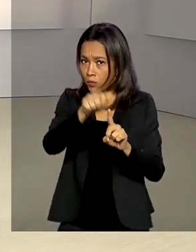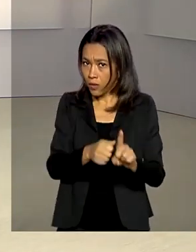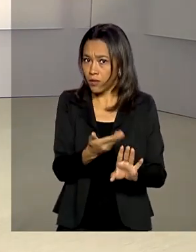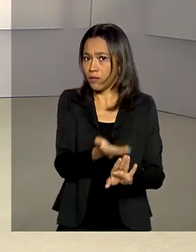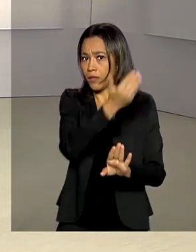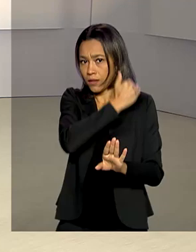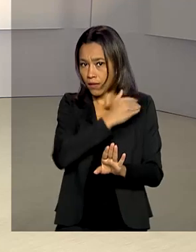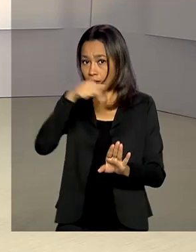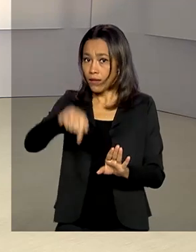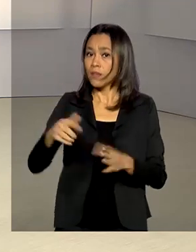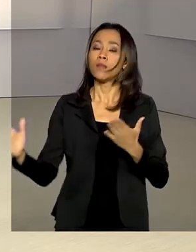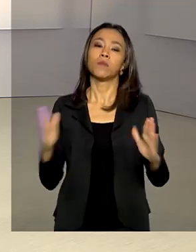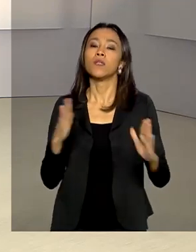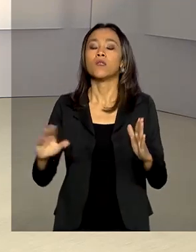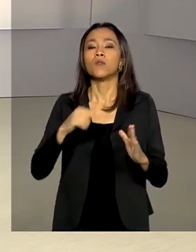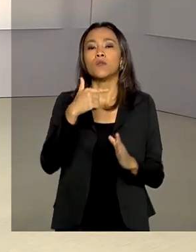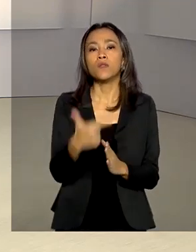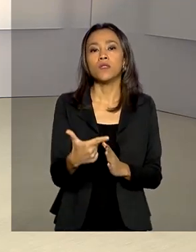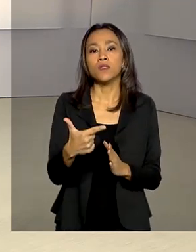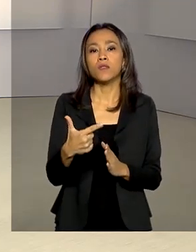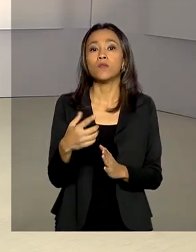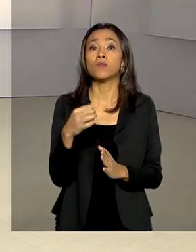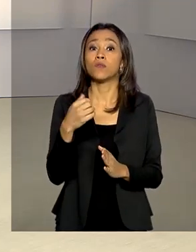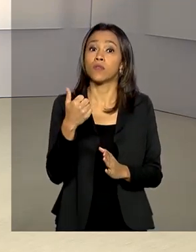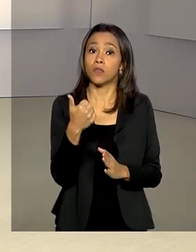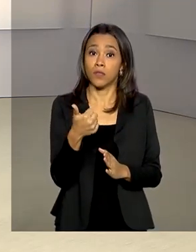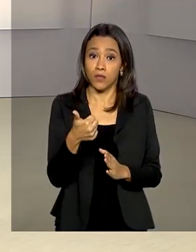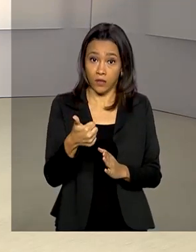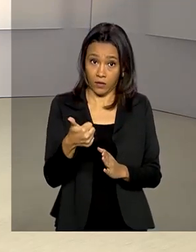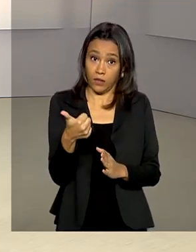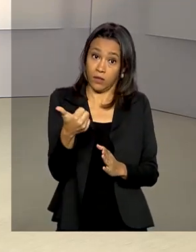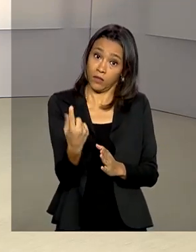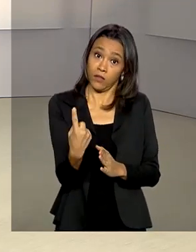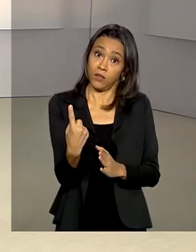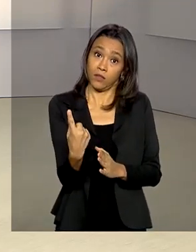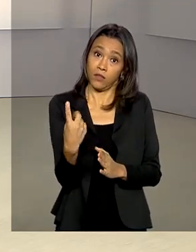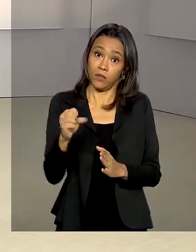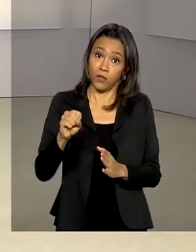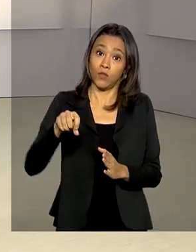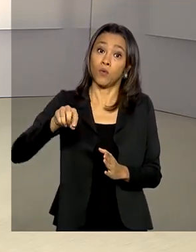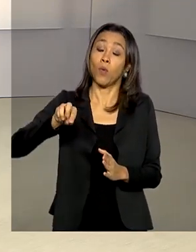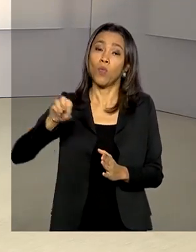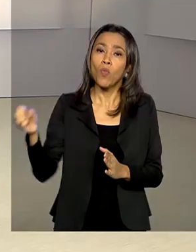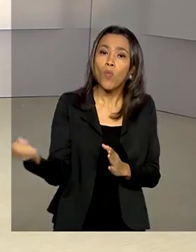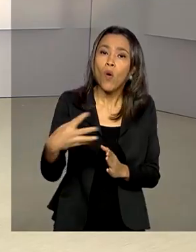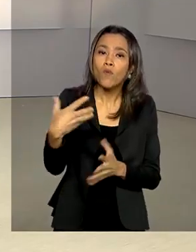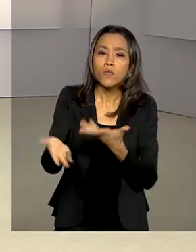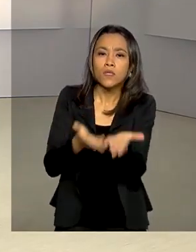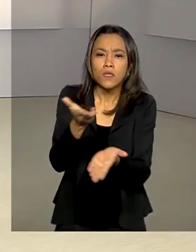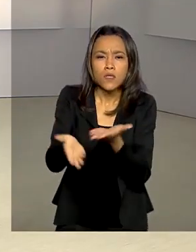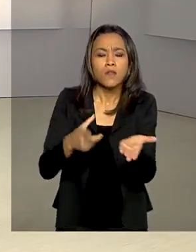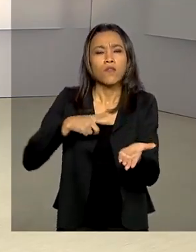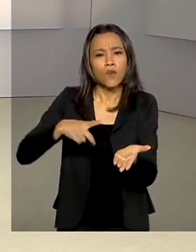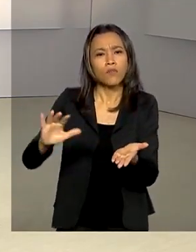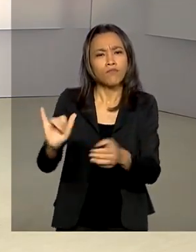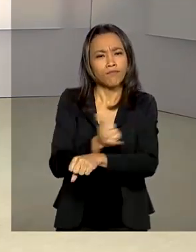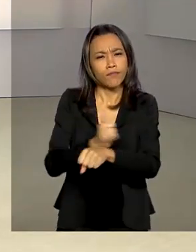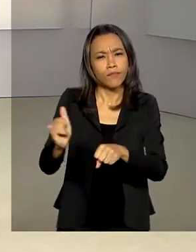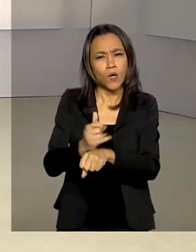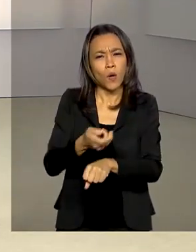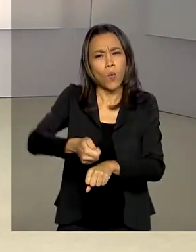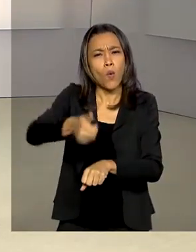período, 218 novos serviços foram inseridos na ferramenta, que hoje concentra quase 2 mil serviços